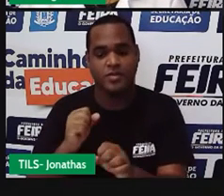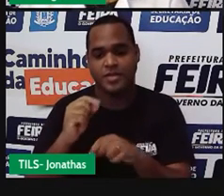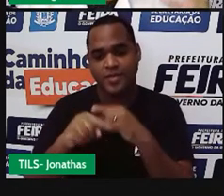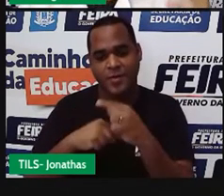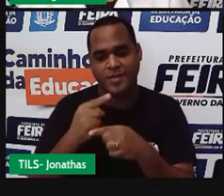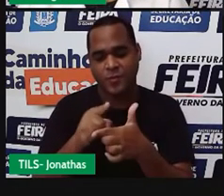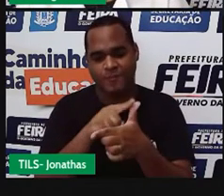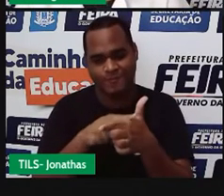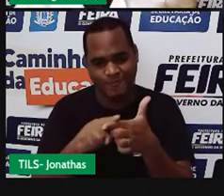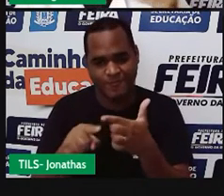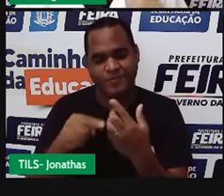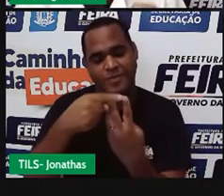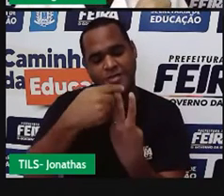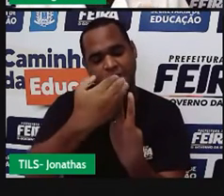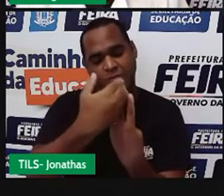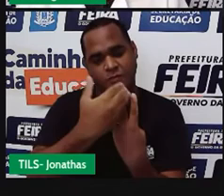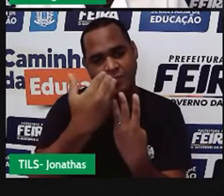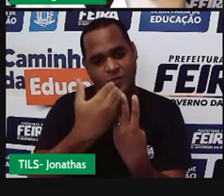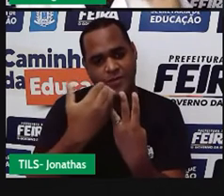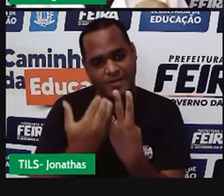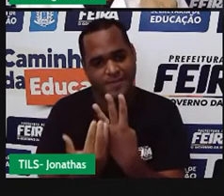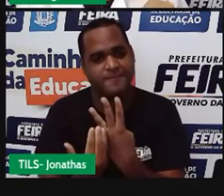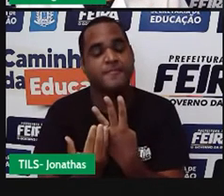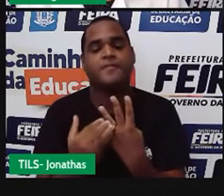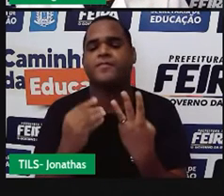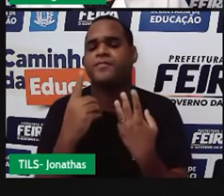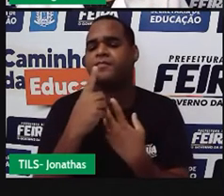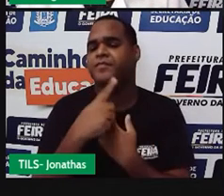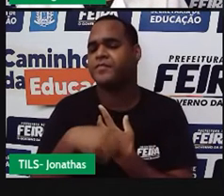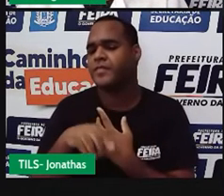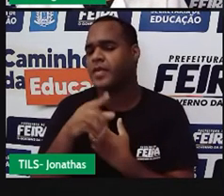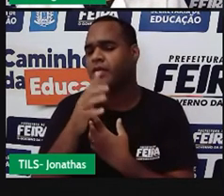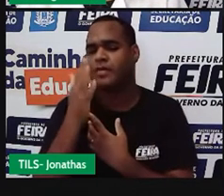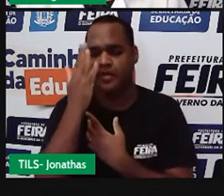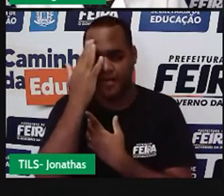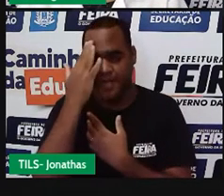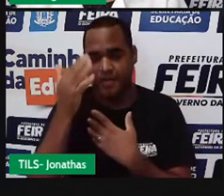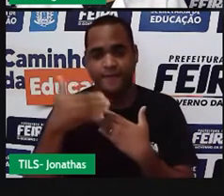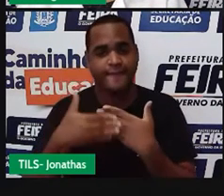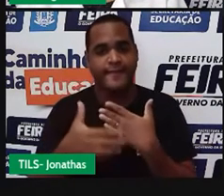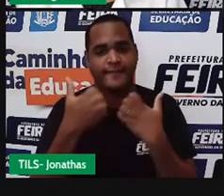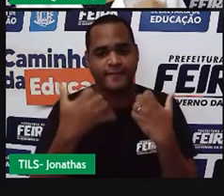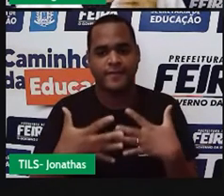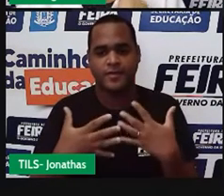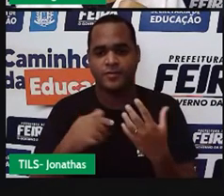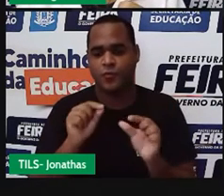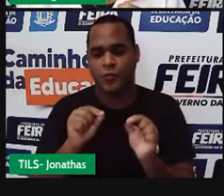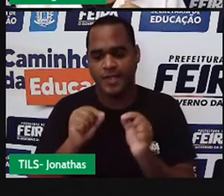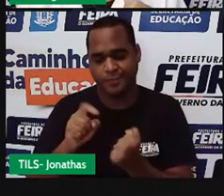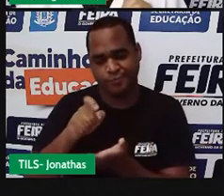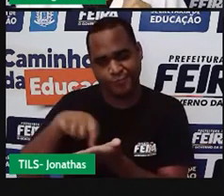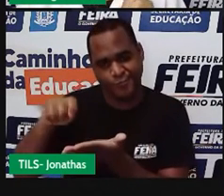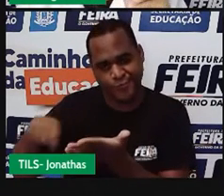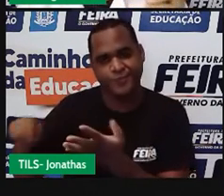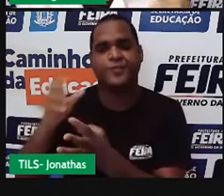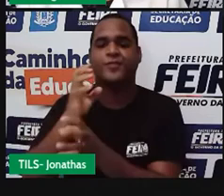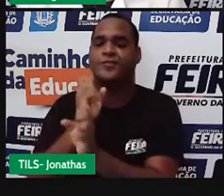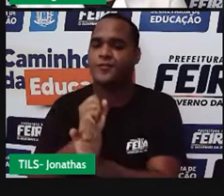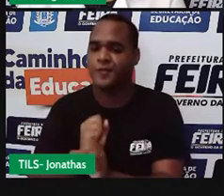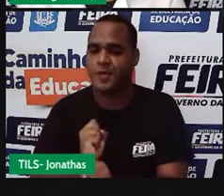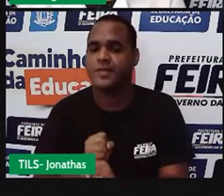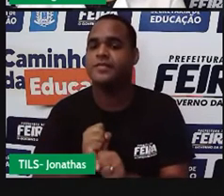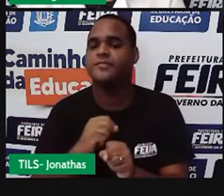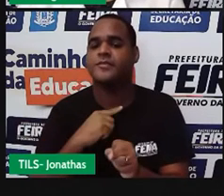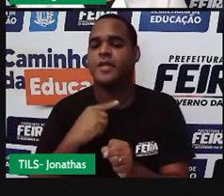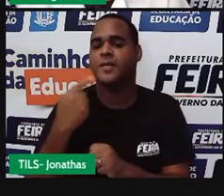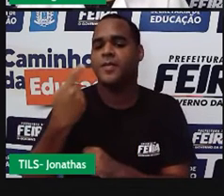três. Certo? Só que a gente vai fazer isso tentando rascunhar algum cálculo. Então, qual foi o